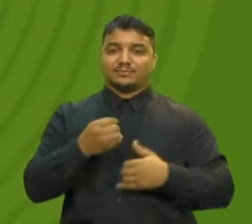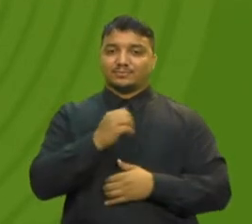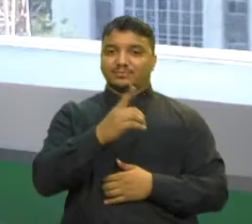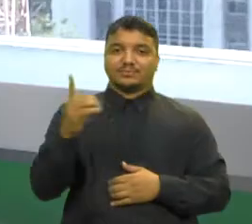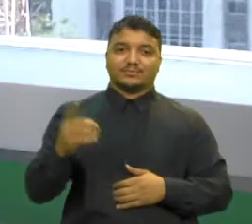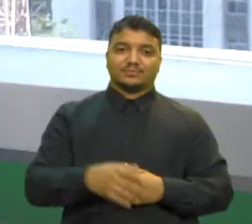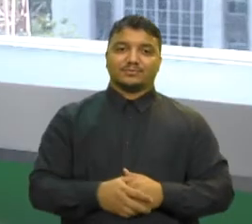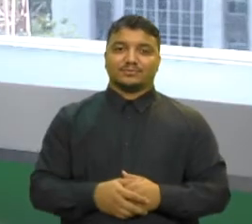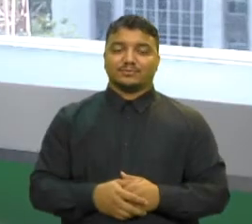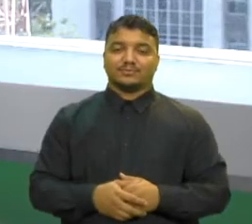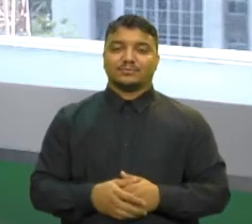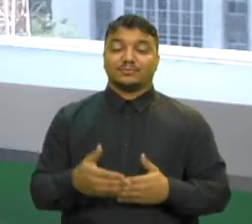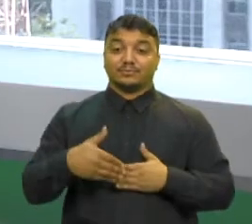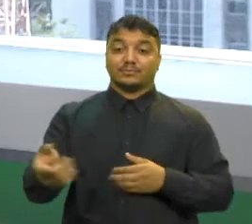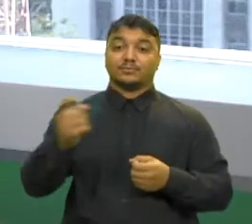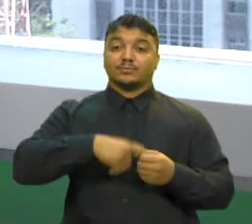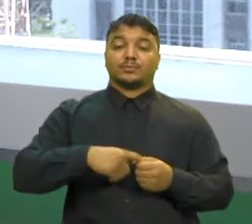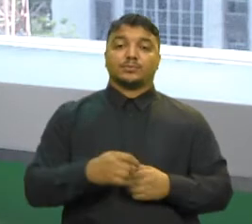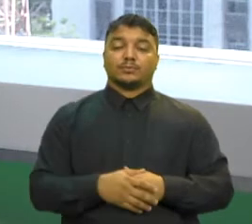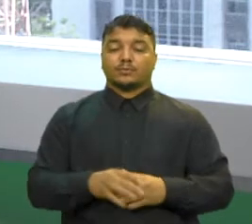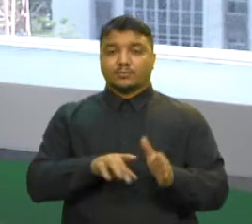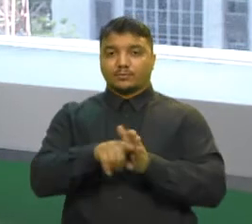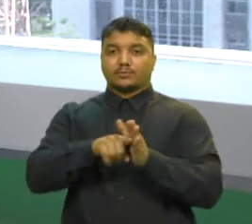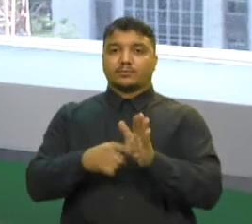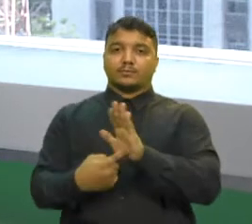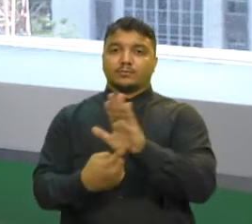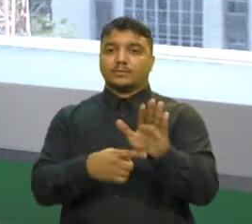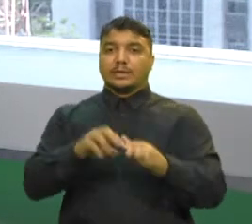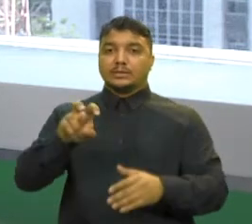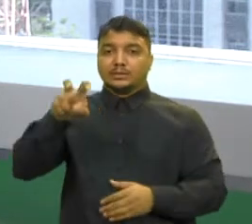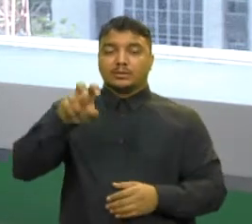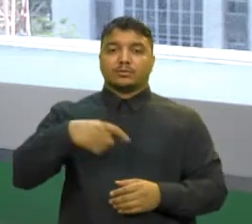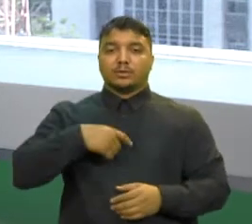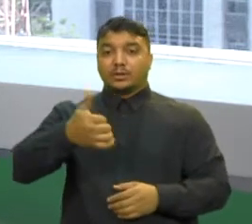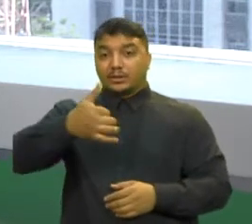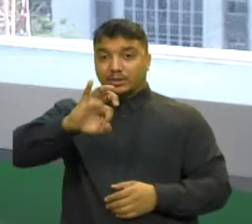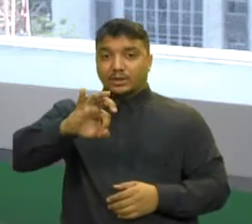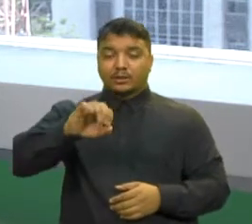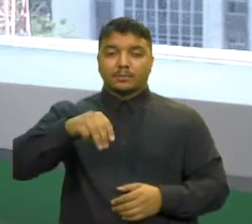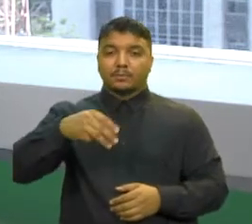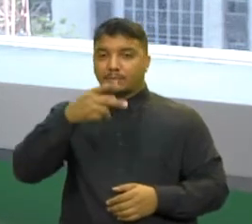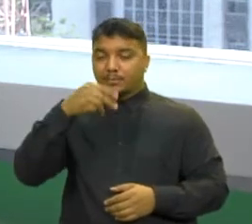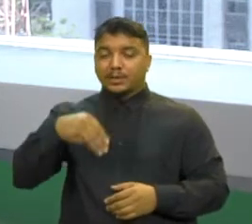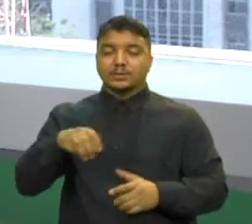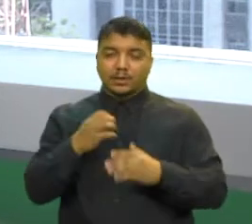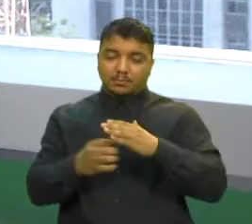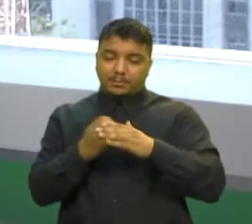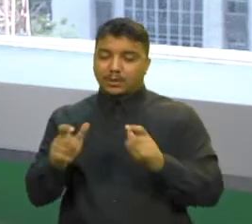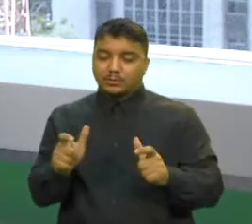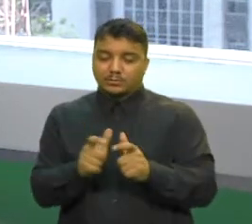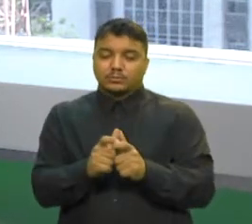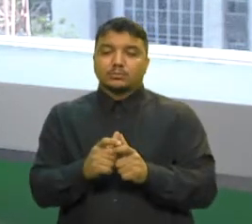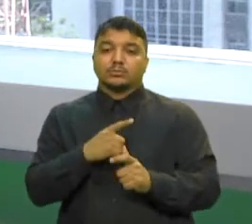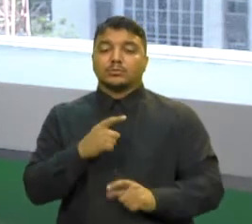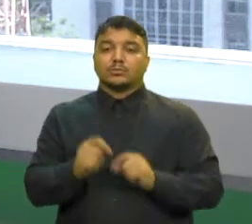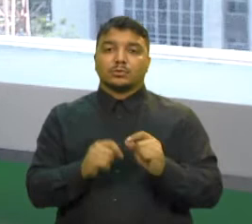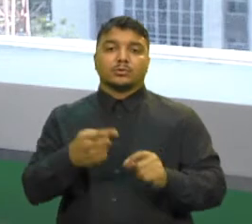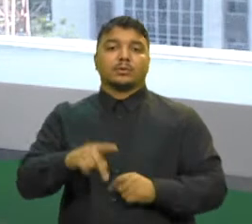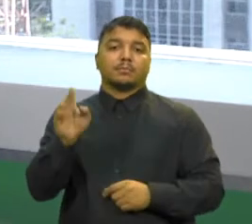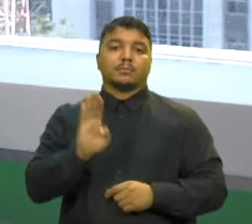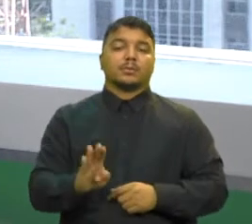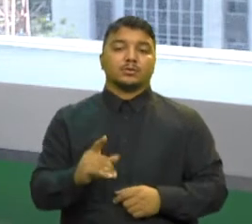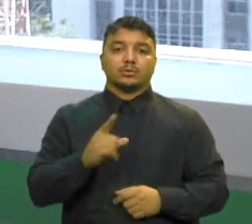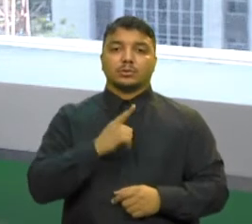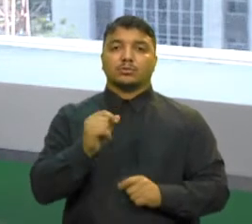você Veja logo mais Pesquisa mostra que 5 em cada 10 micro, pequenas e médias empresas brasileiras